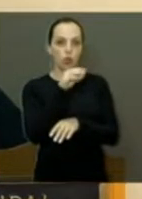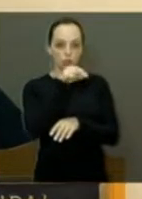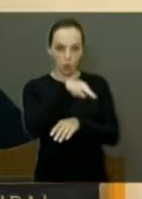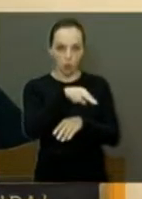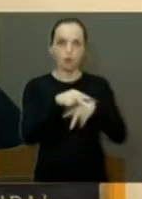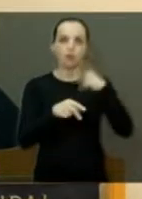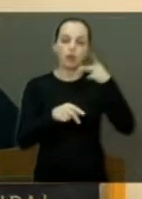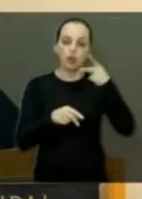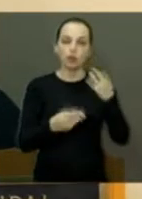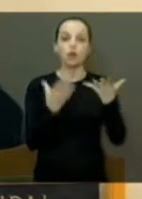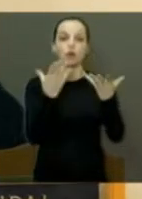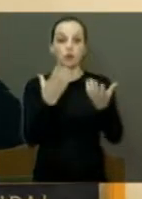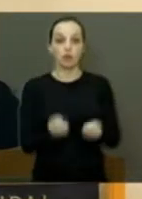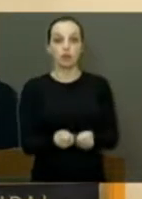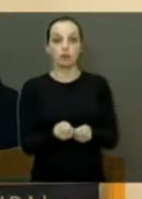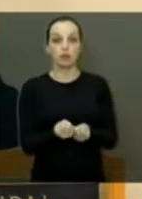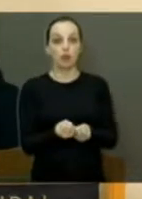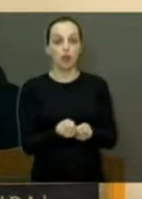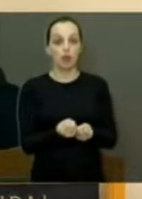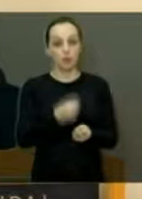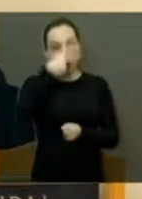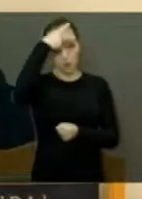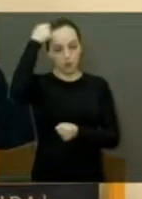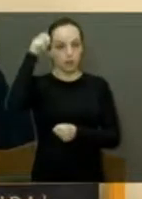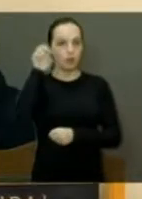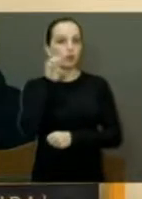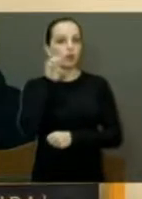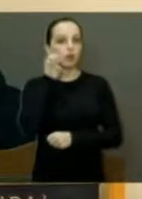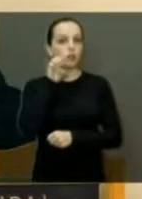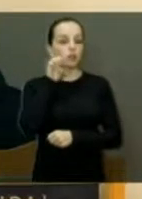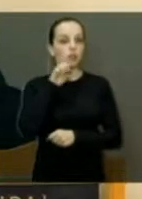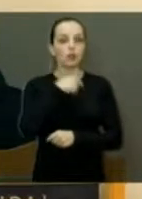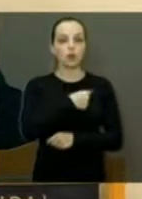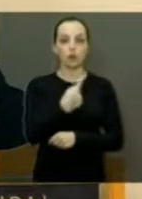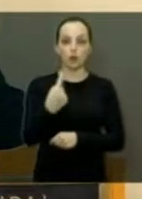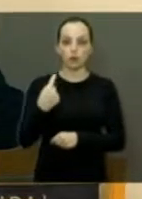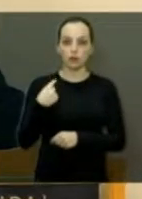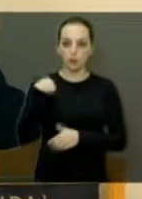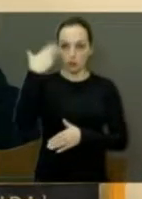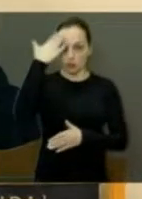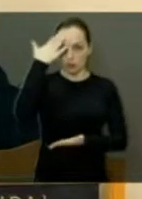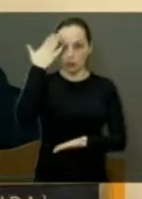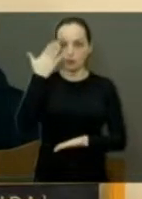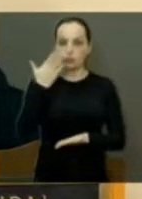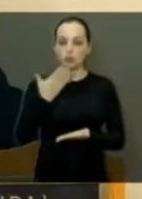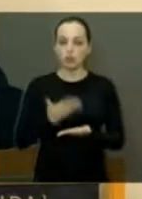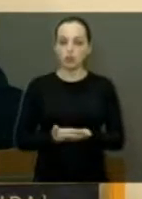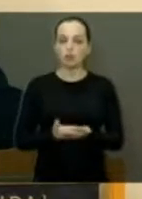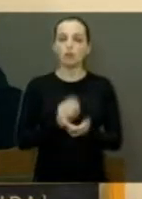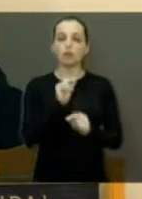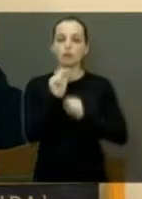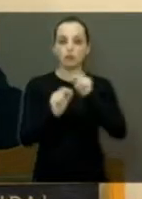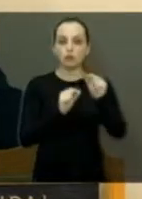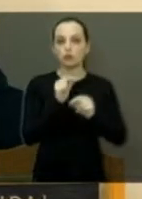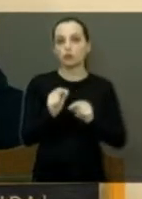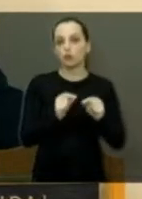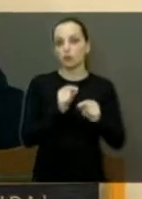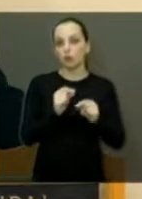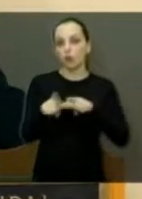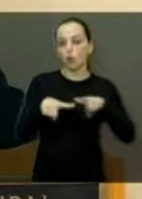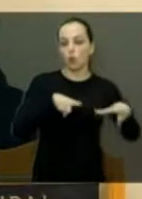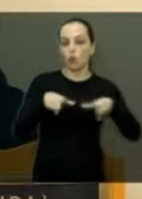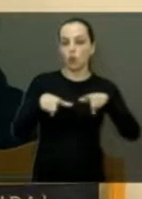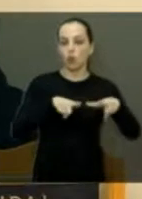foi atendida pelo prefeito Edinho Silva, e nós estamos acreditando que irá prestar um